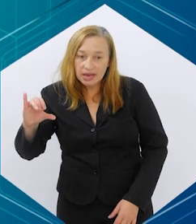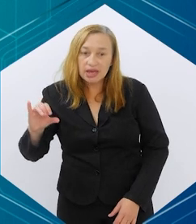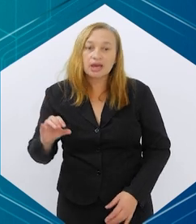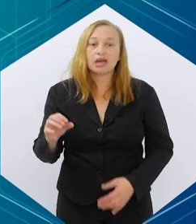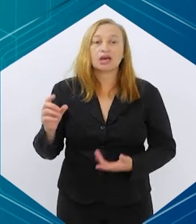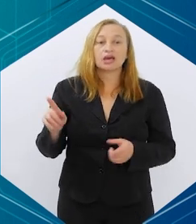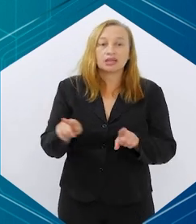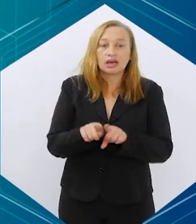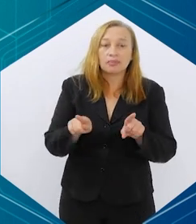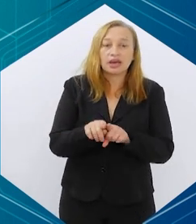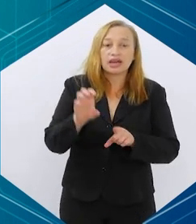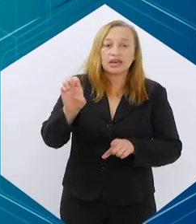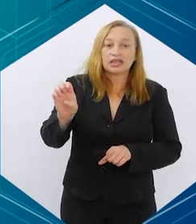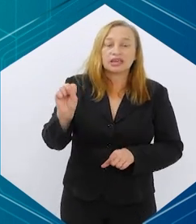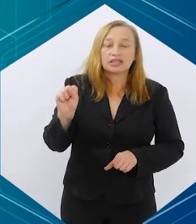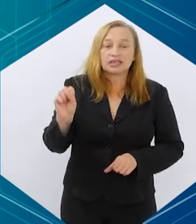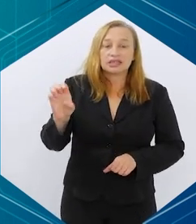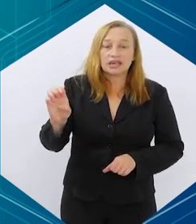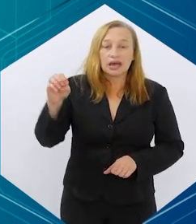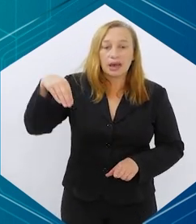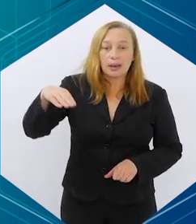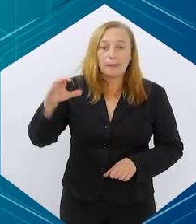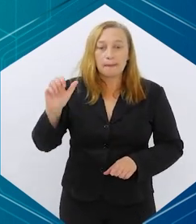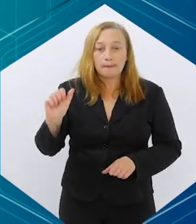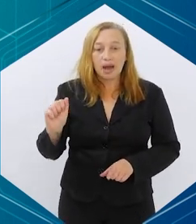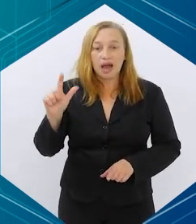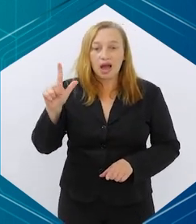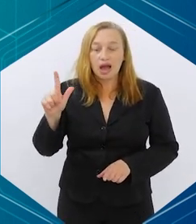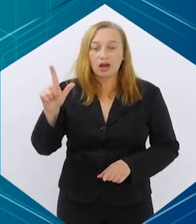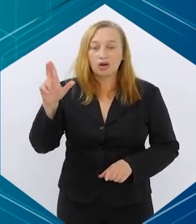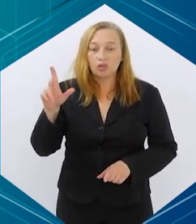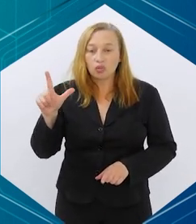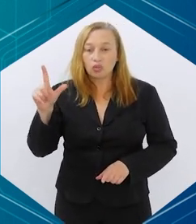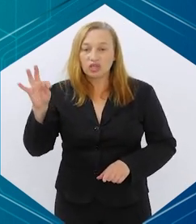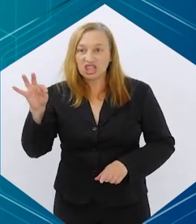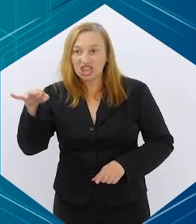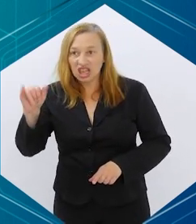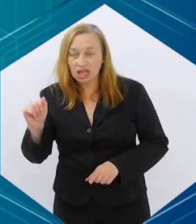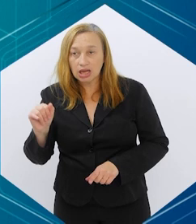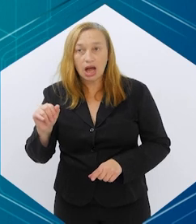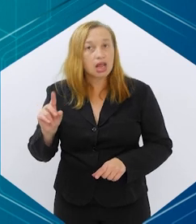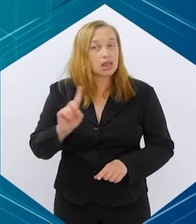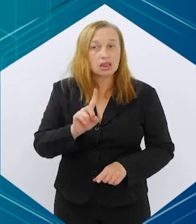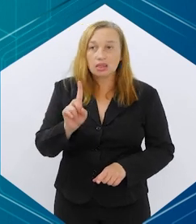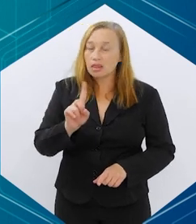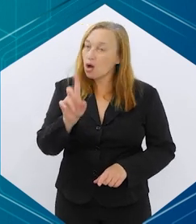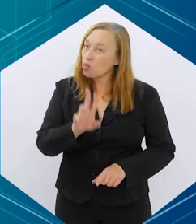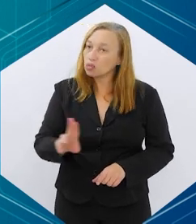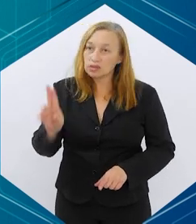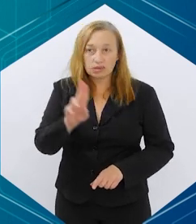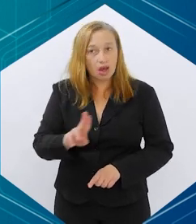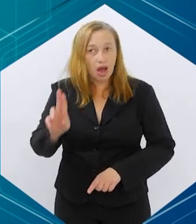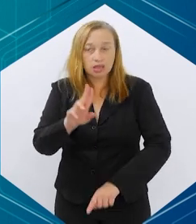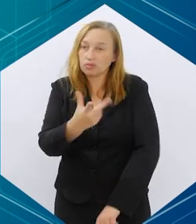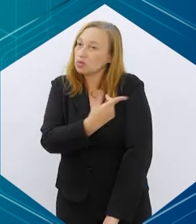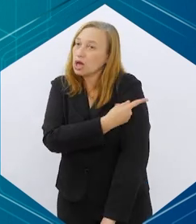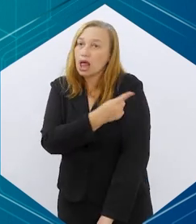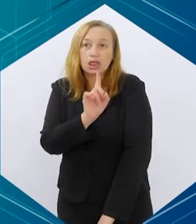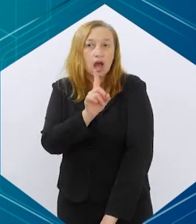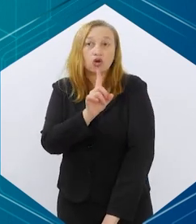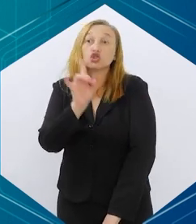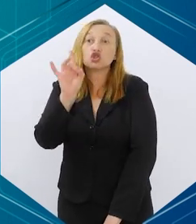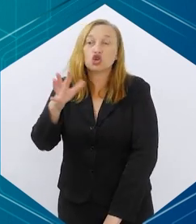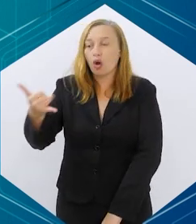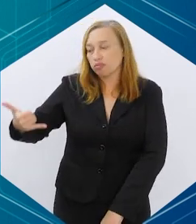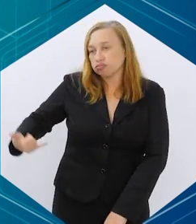outros que virão também, tá? não são comercializadas em seringas, eles são canetas, onde você